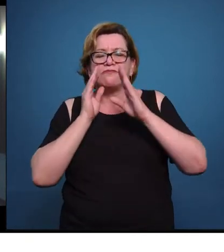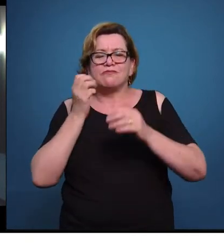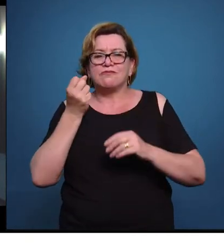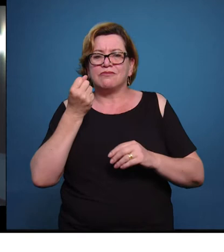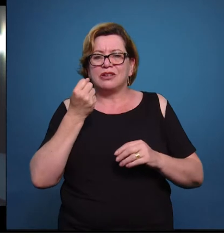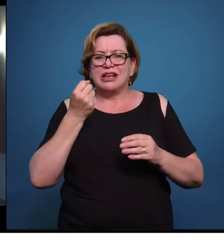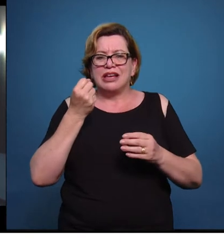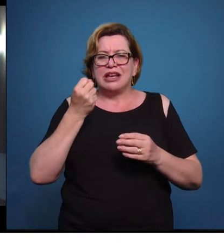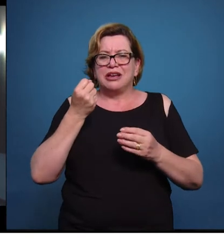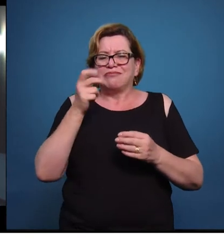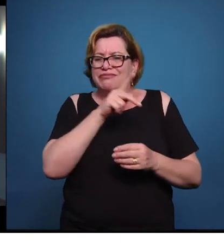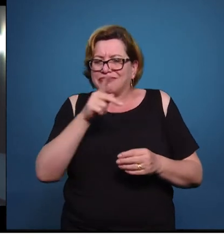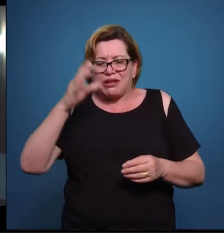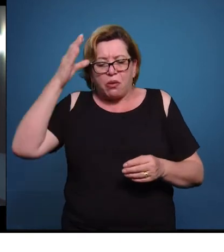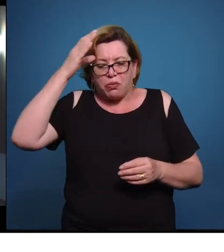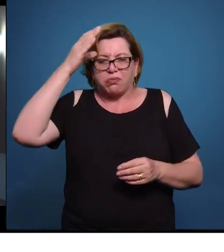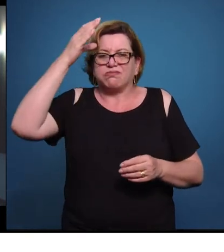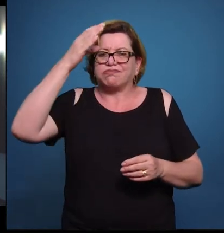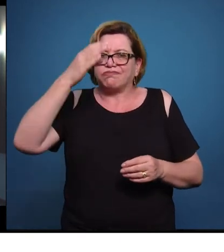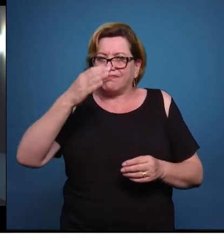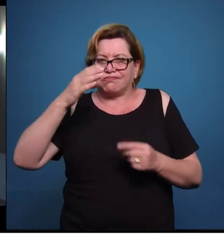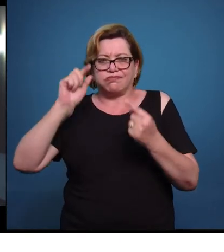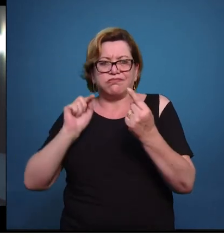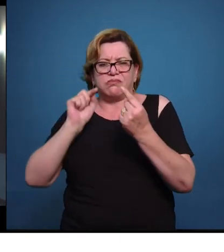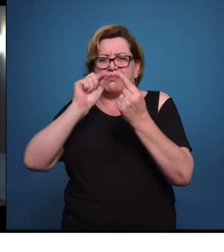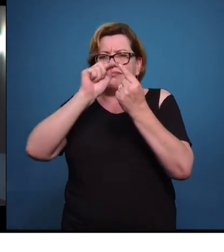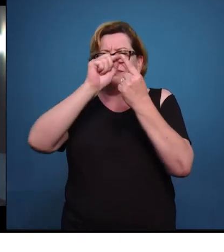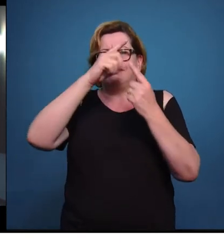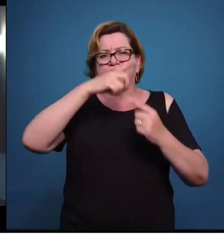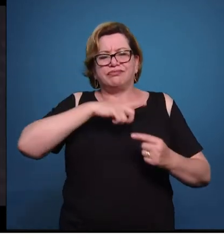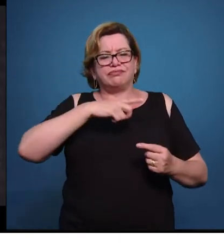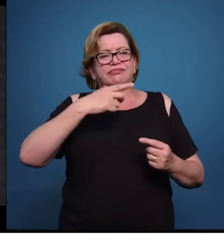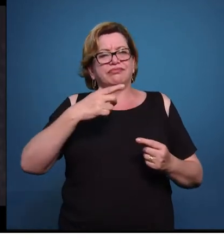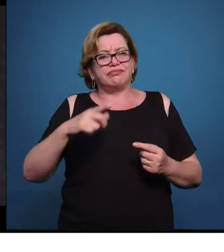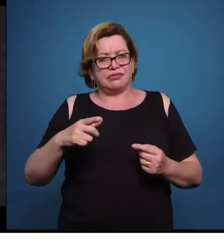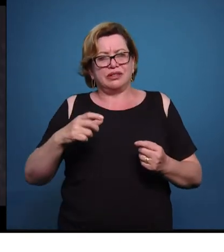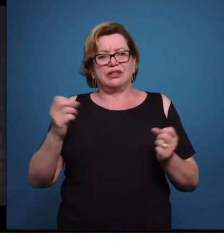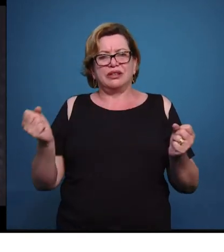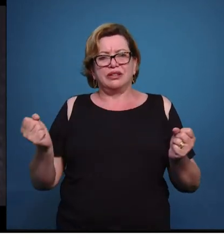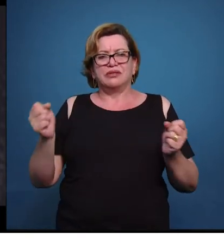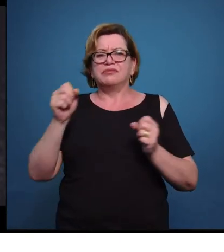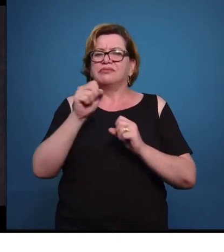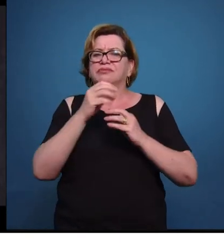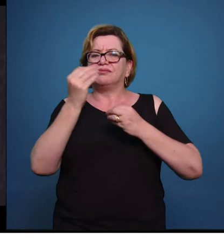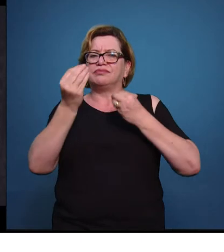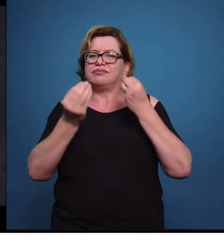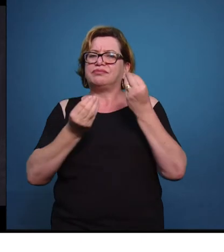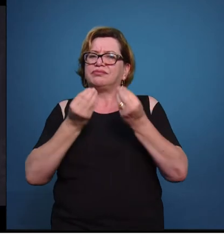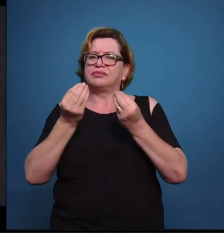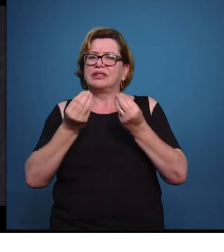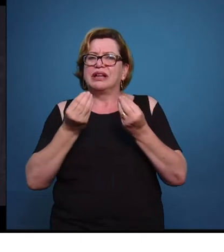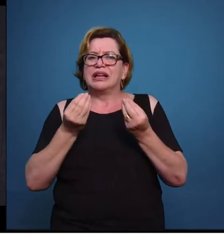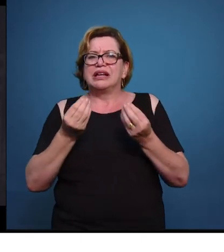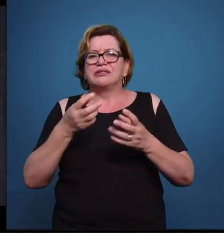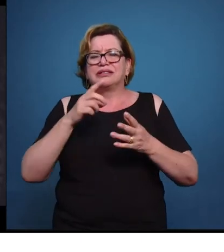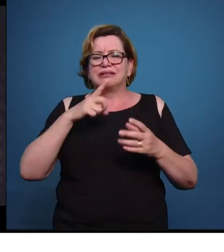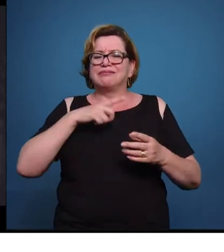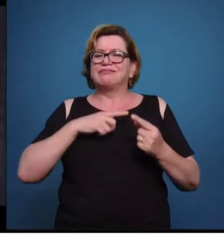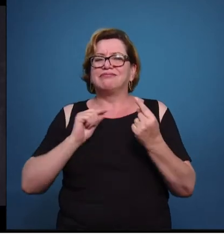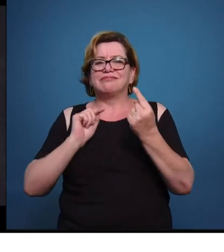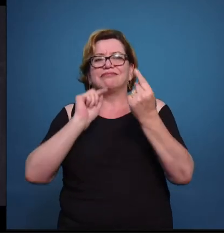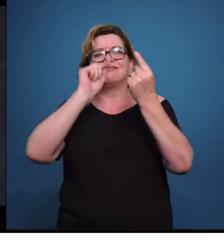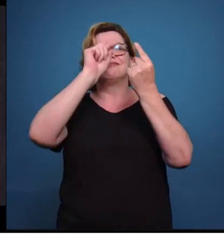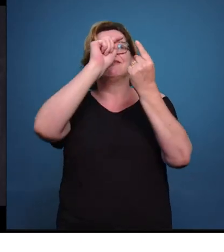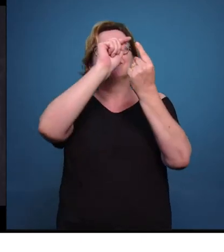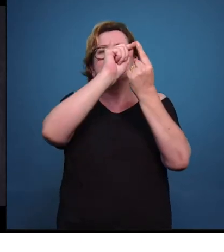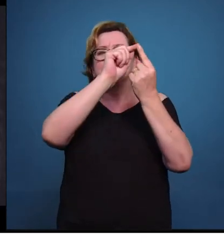consciente, que tem uma finalidade, que tem um fim, não só meio, porque não pode ser só meio, porque se for só meio, vira